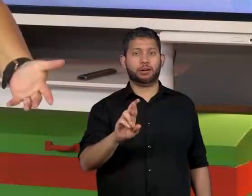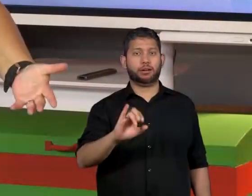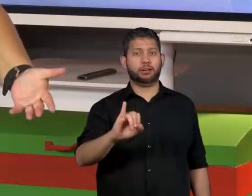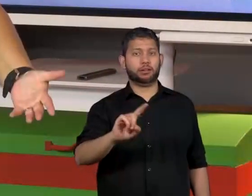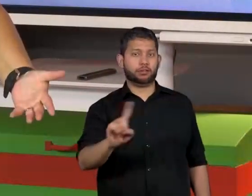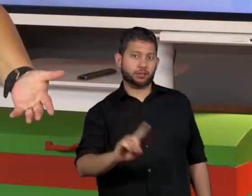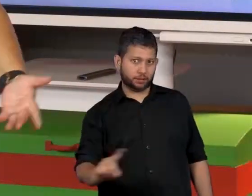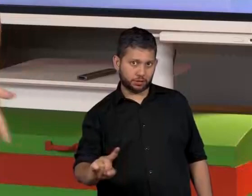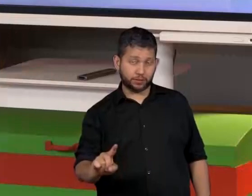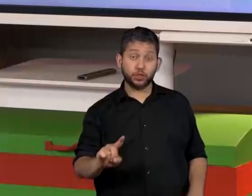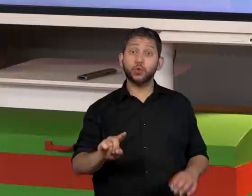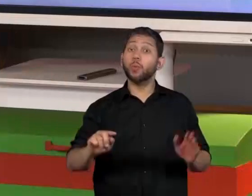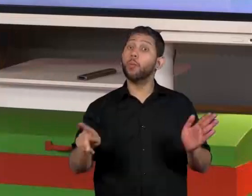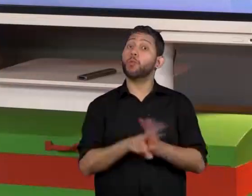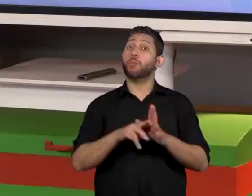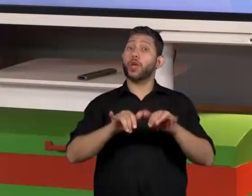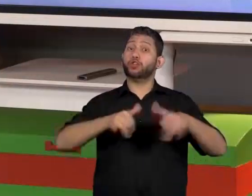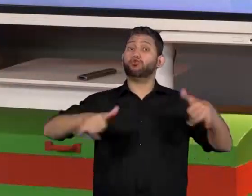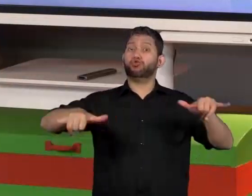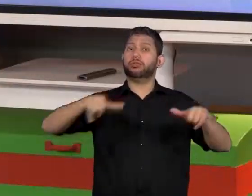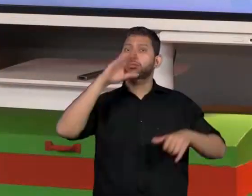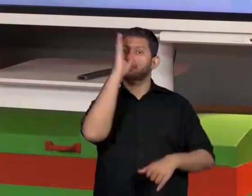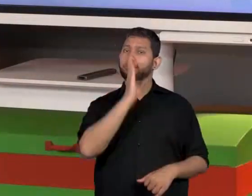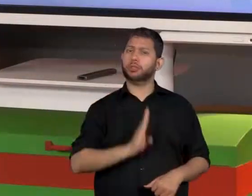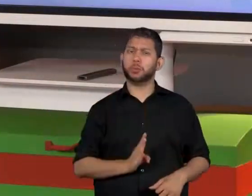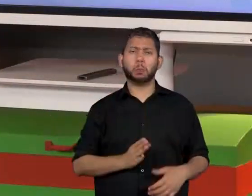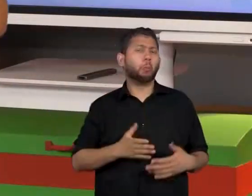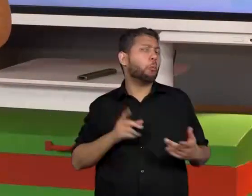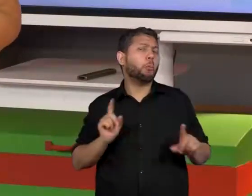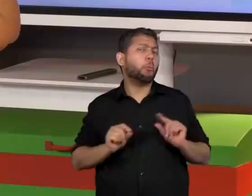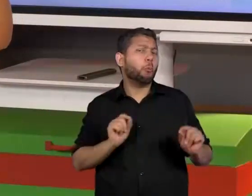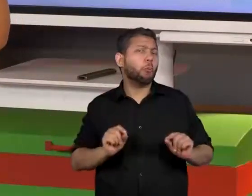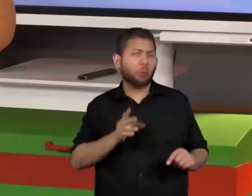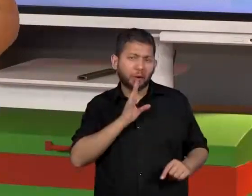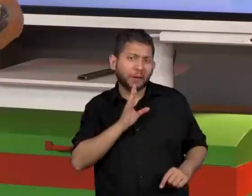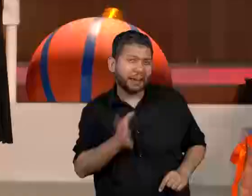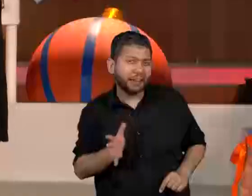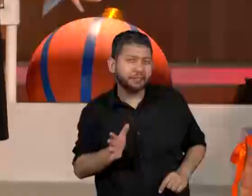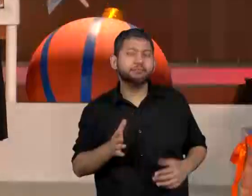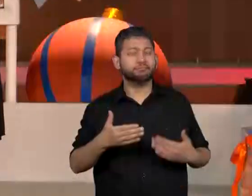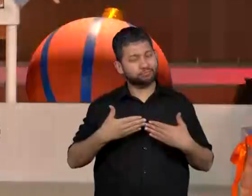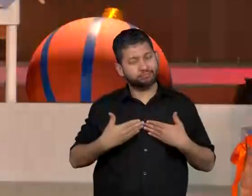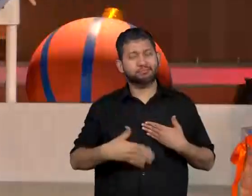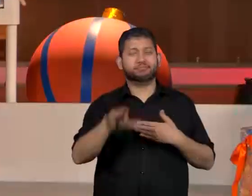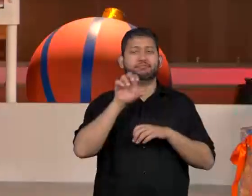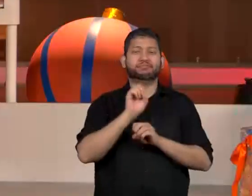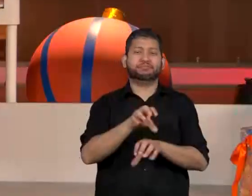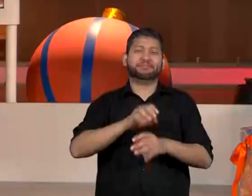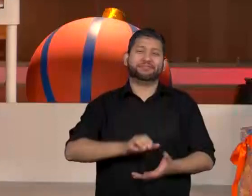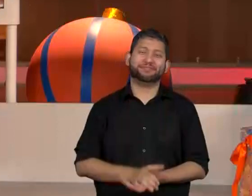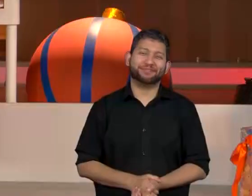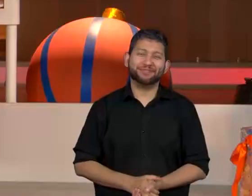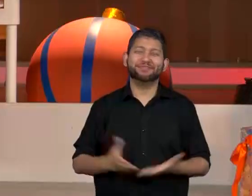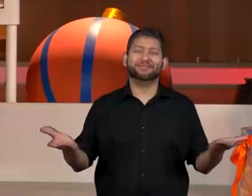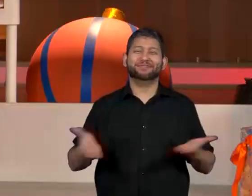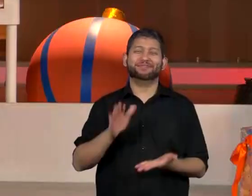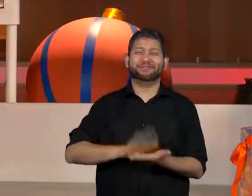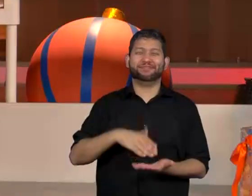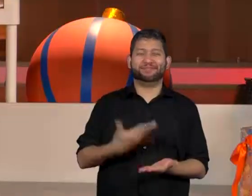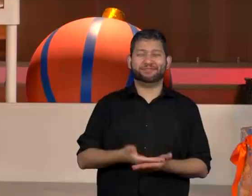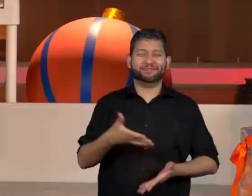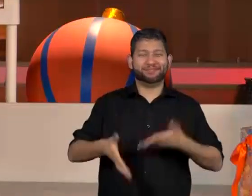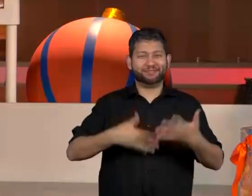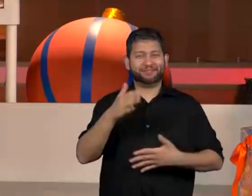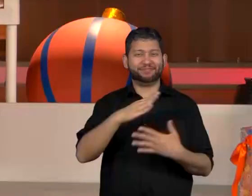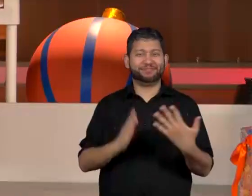Mas se você já sabe, você aprofunda os seus conhecimentos. E para nos ajudar nessa missão, eu